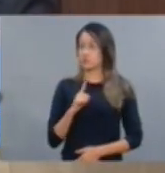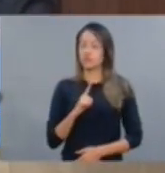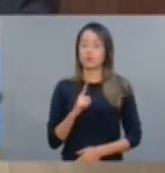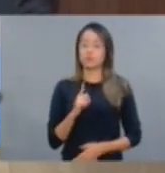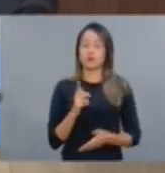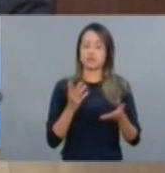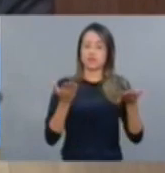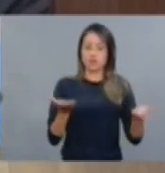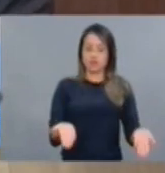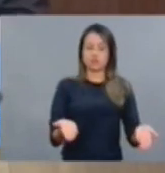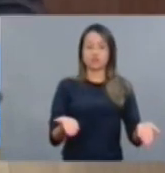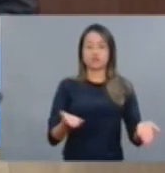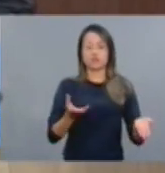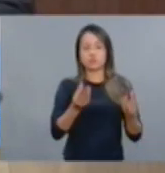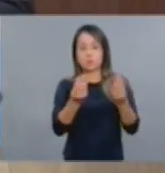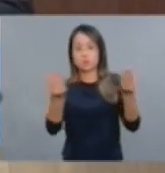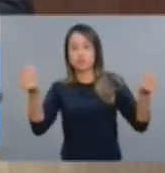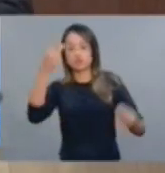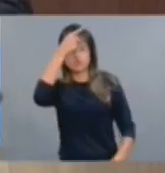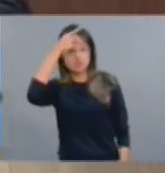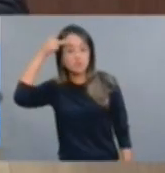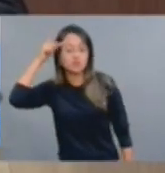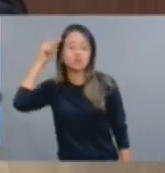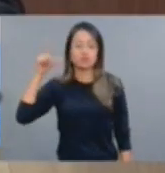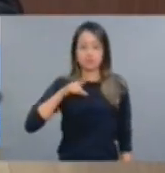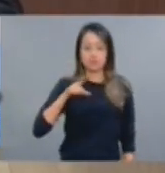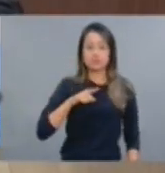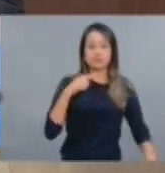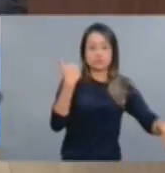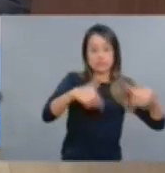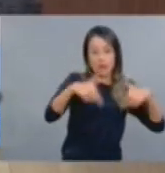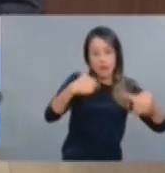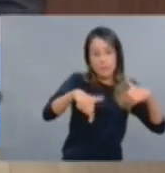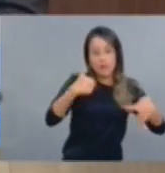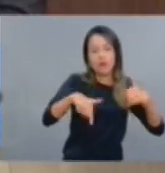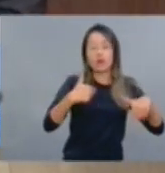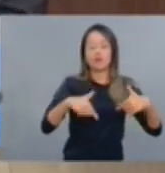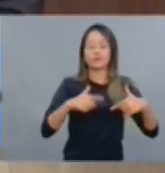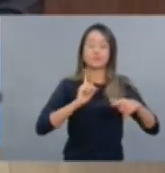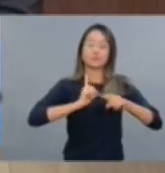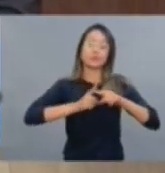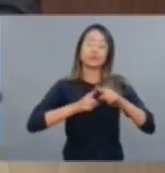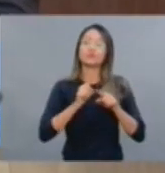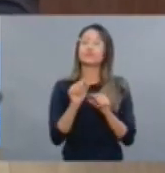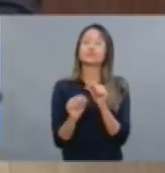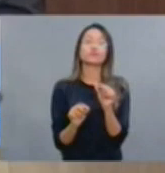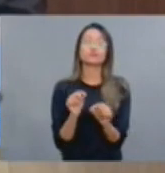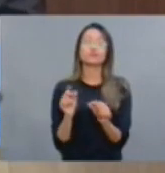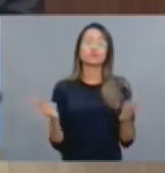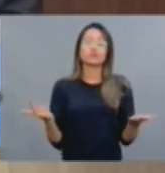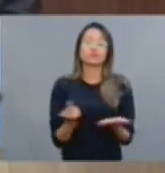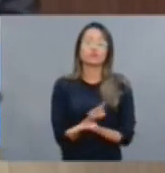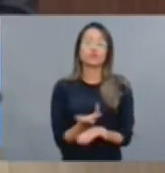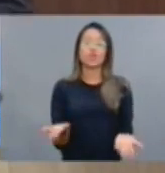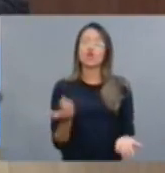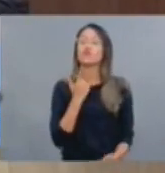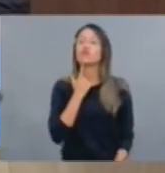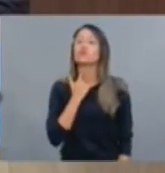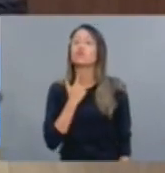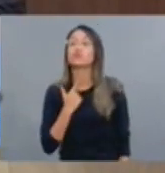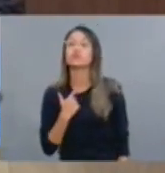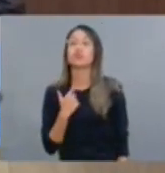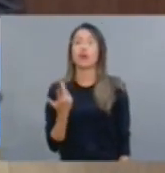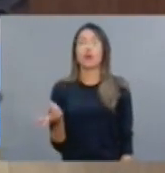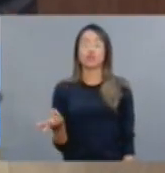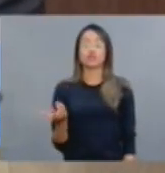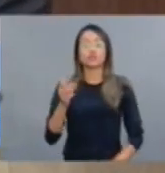de pessoas que perdem seus postos de trabalho, mas há, há, a vontade de